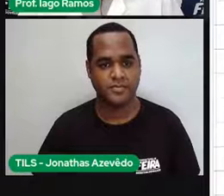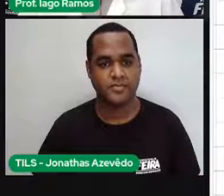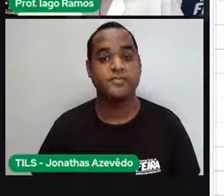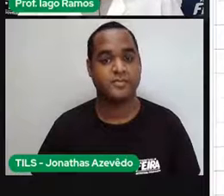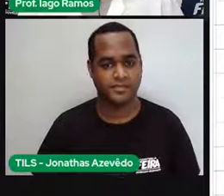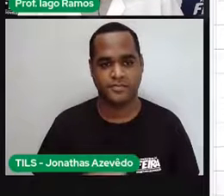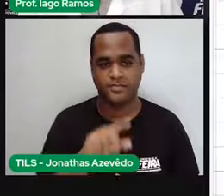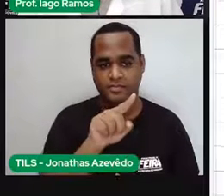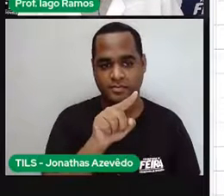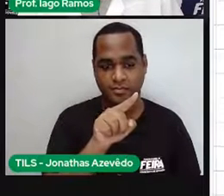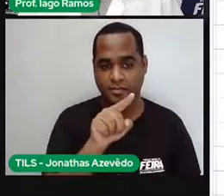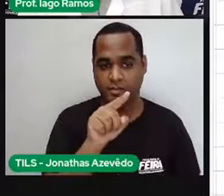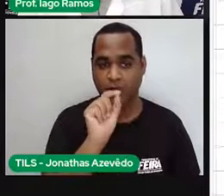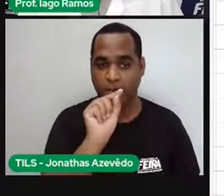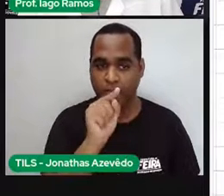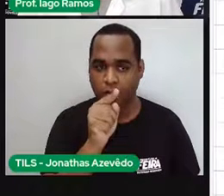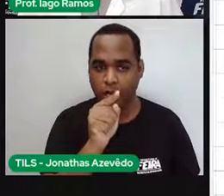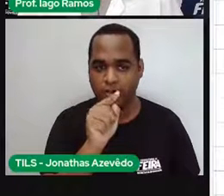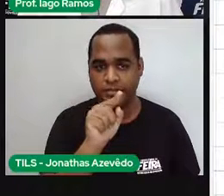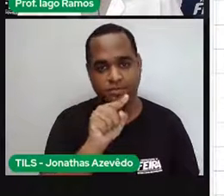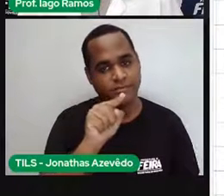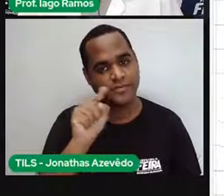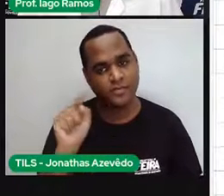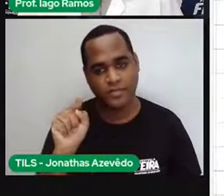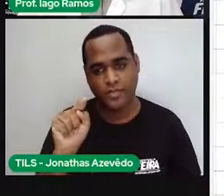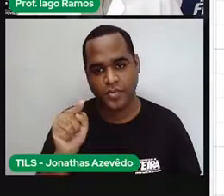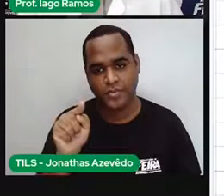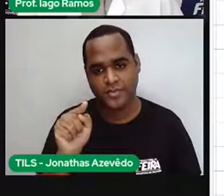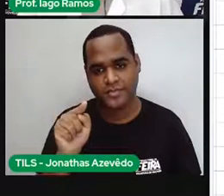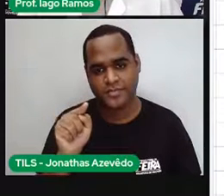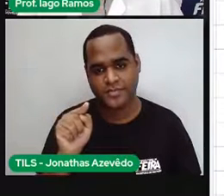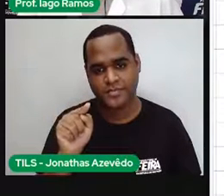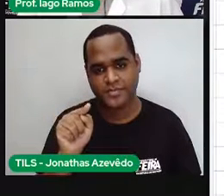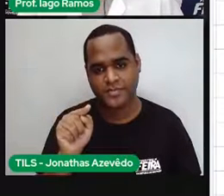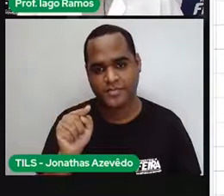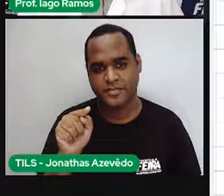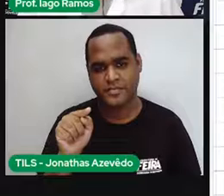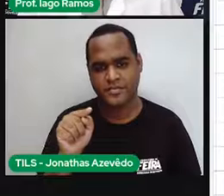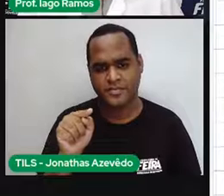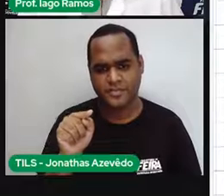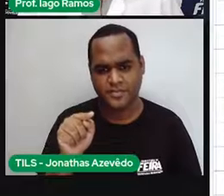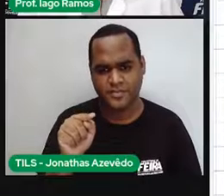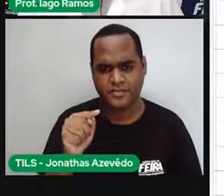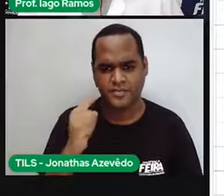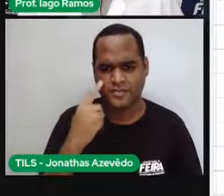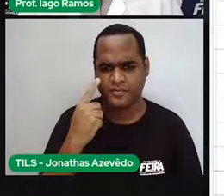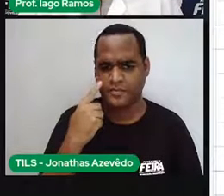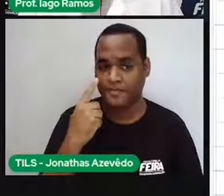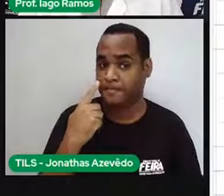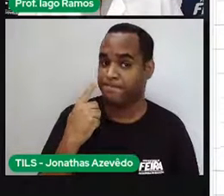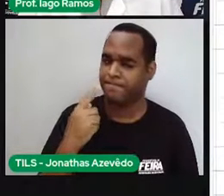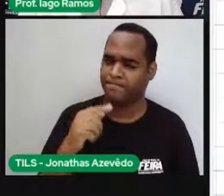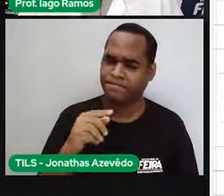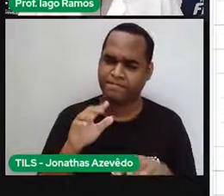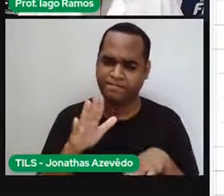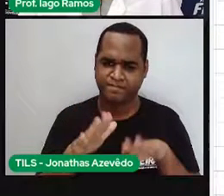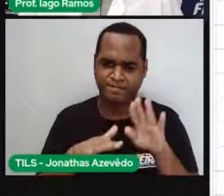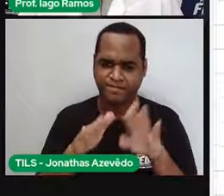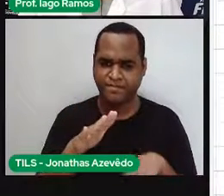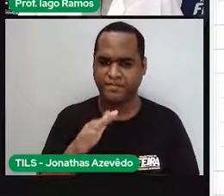pontinho, vou clicar nesse e vai aparecer a medida. Talvez esteja um pouco